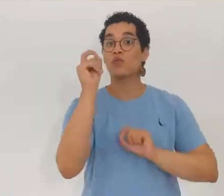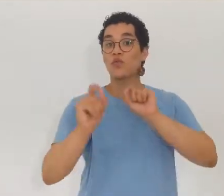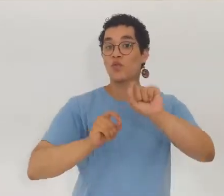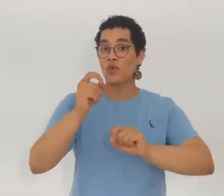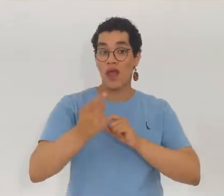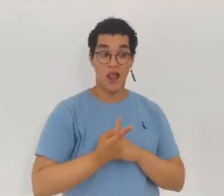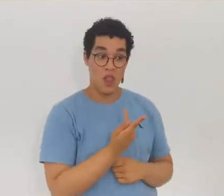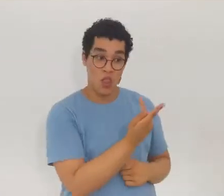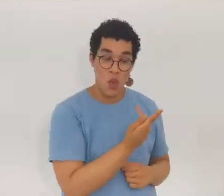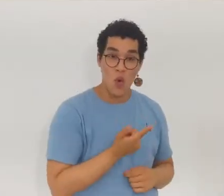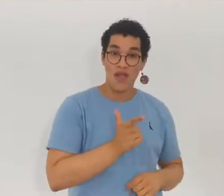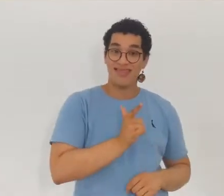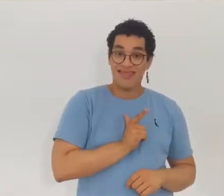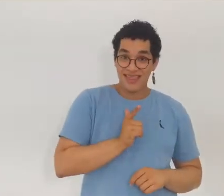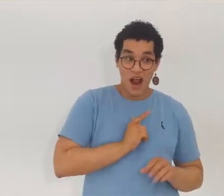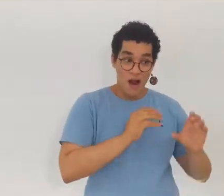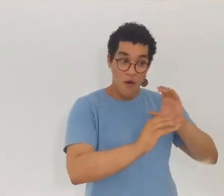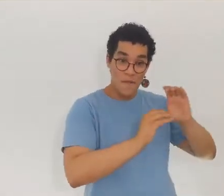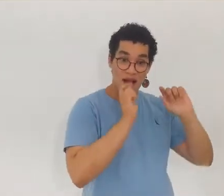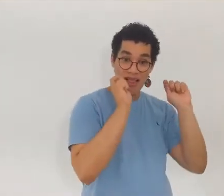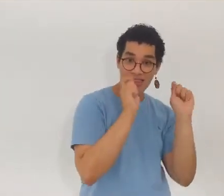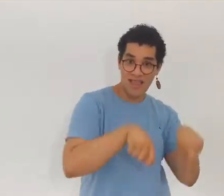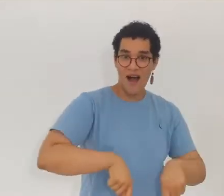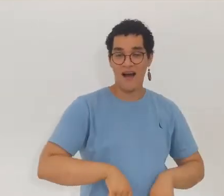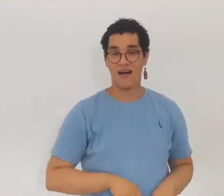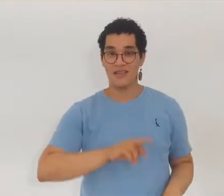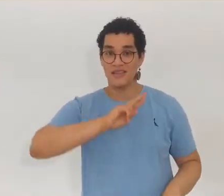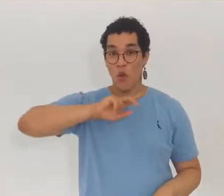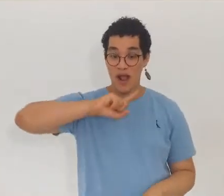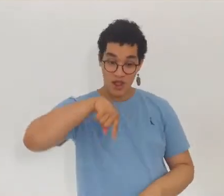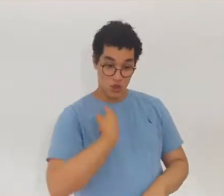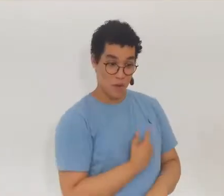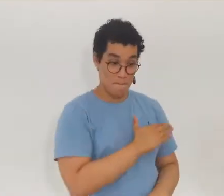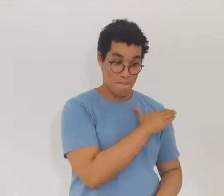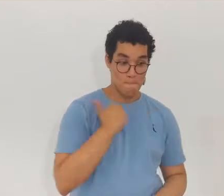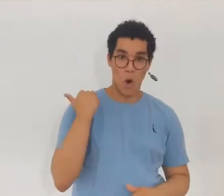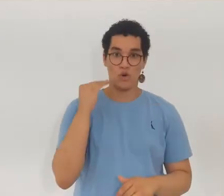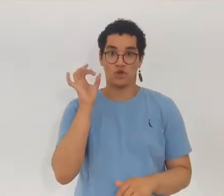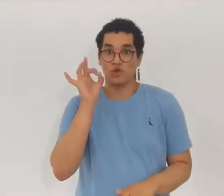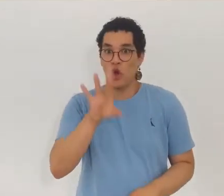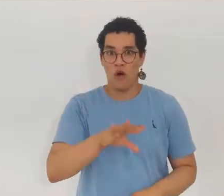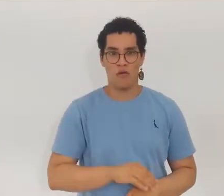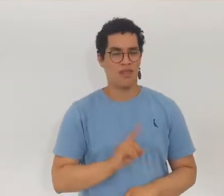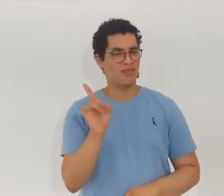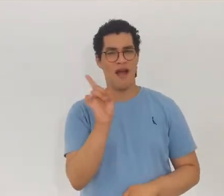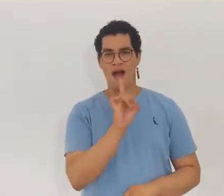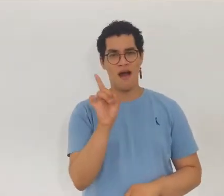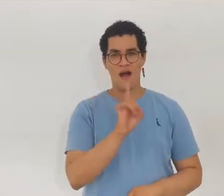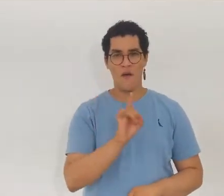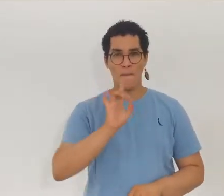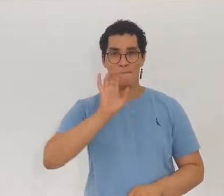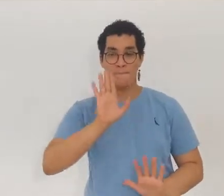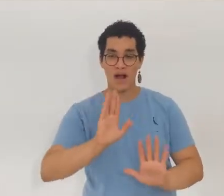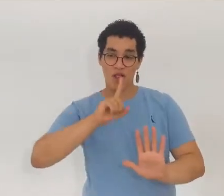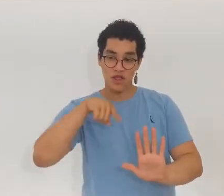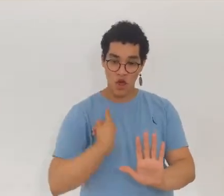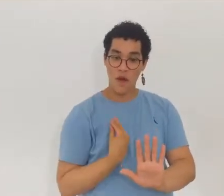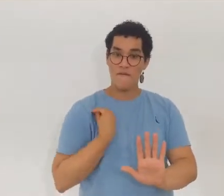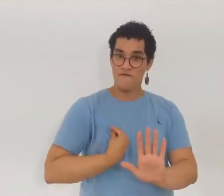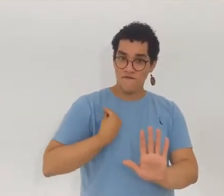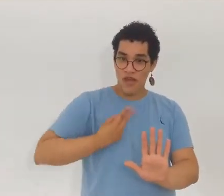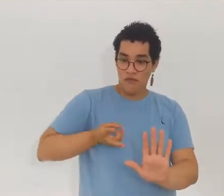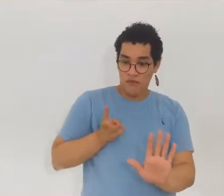comunicabilidade entre os dois planos e esse entendimento de que nós não morremos, que nós permanecemos e